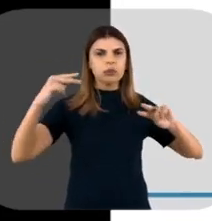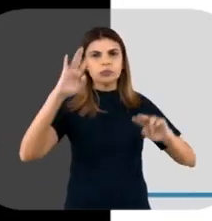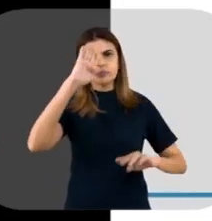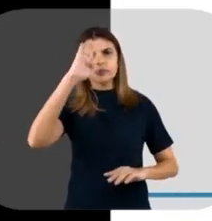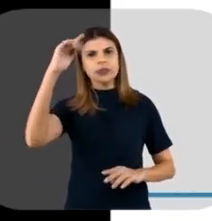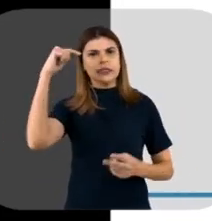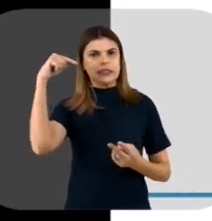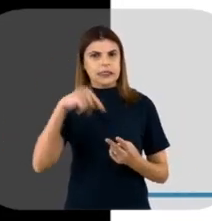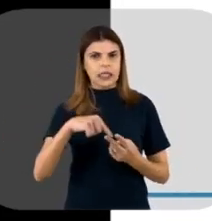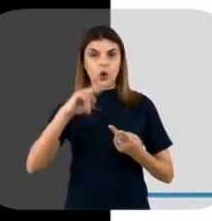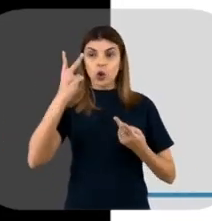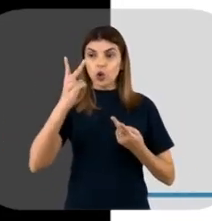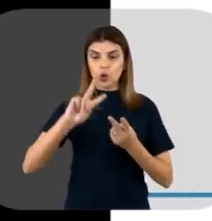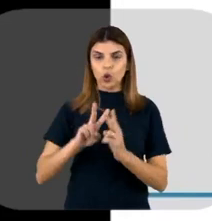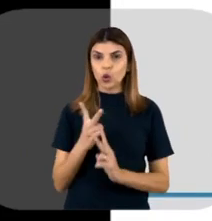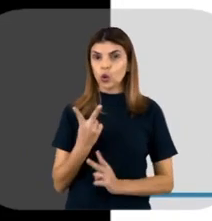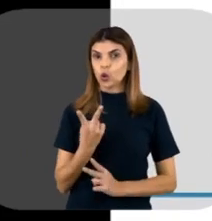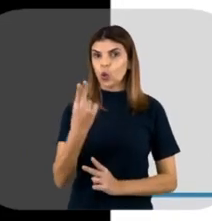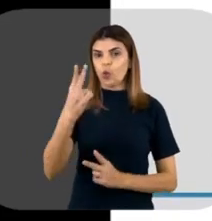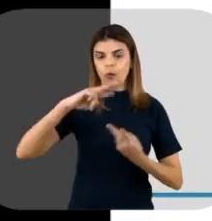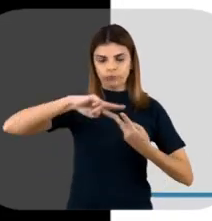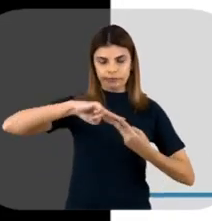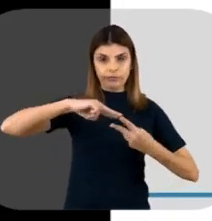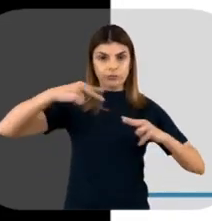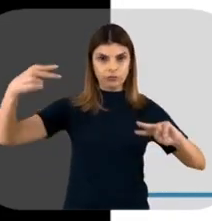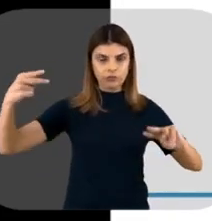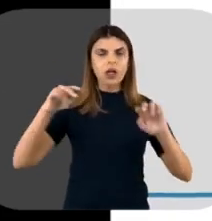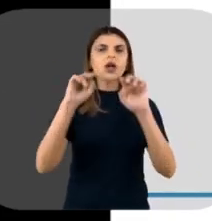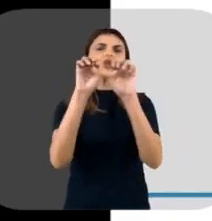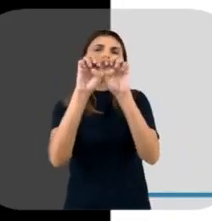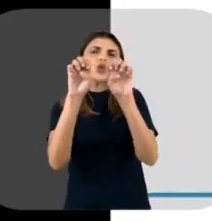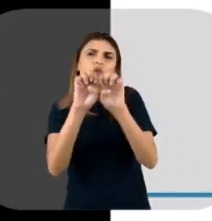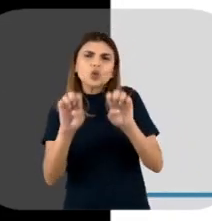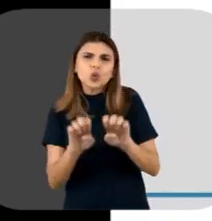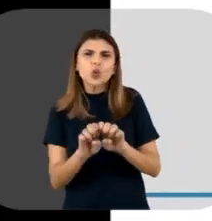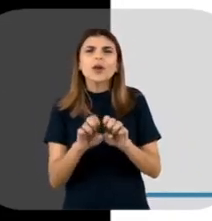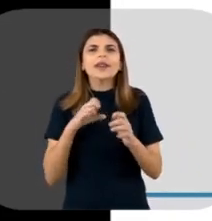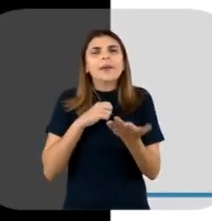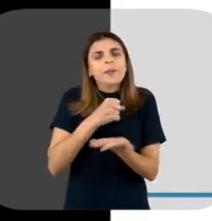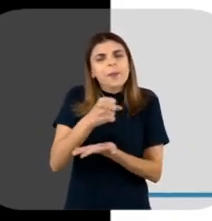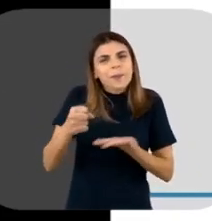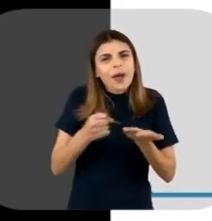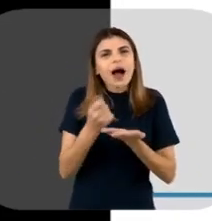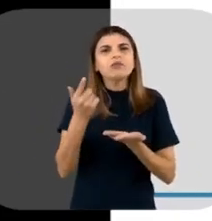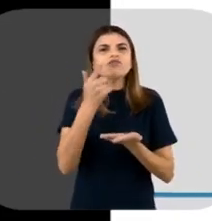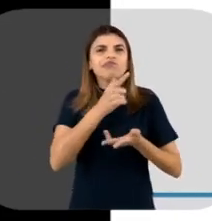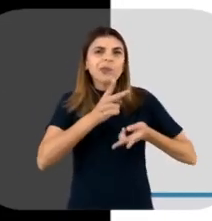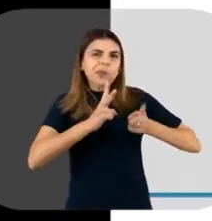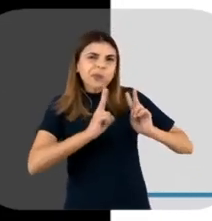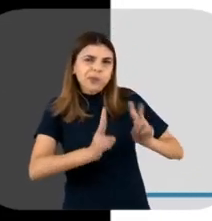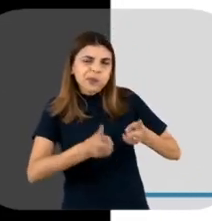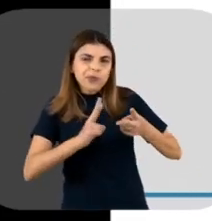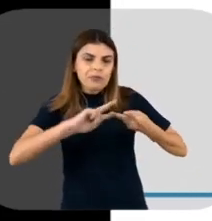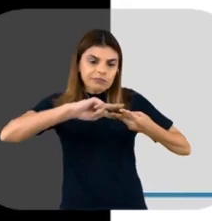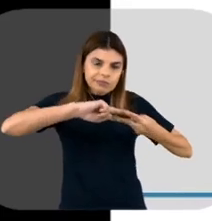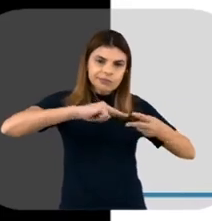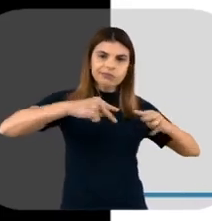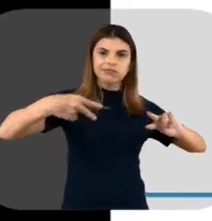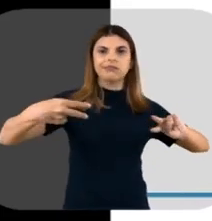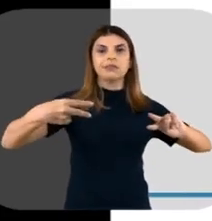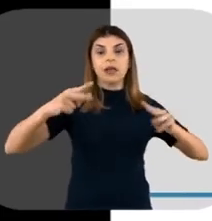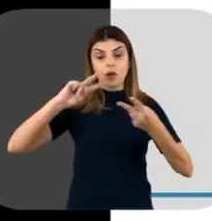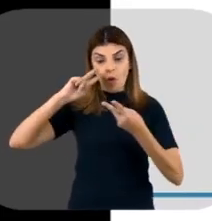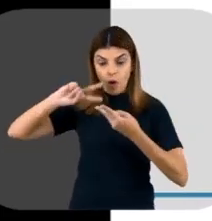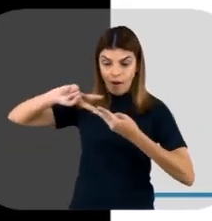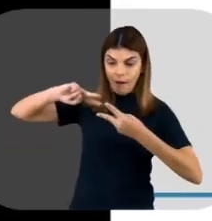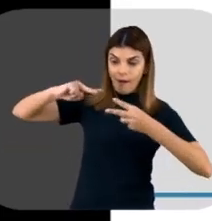da dupla hélice do DNA, né? Estruturando, né? Dão a base para as bases ficarem